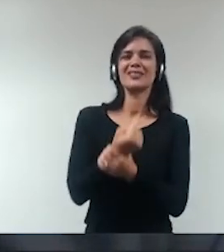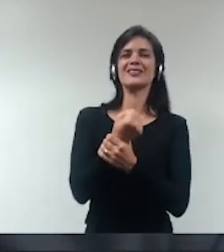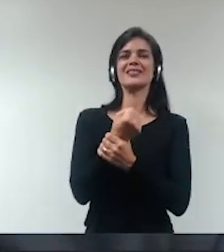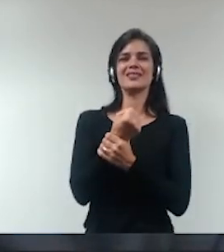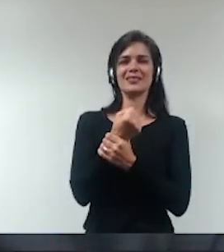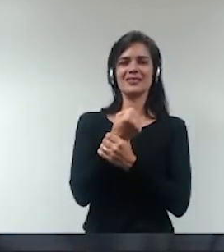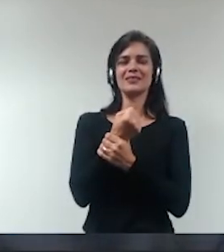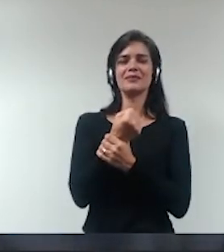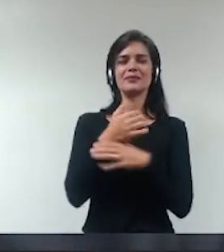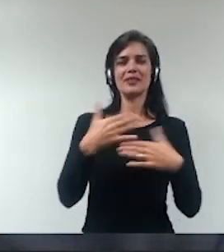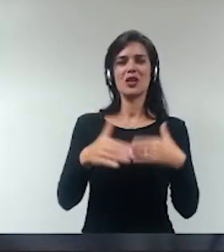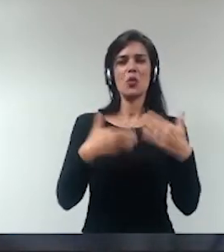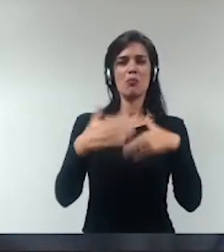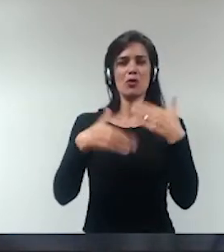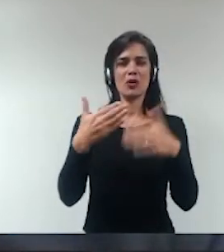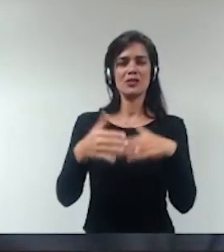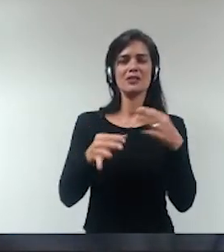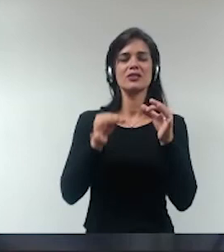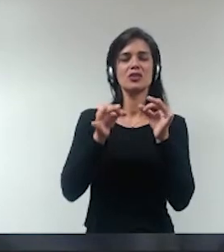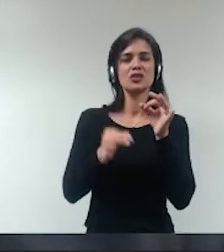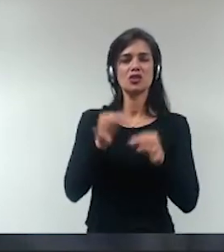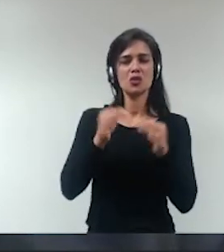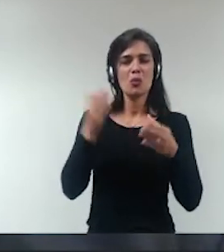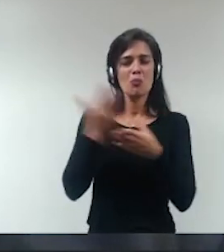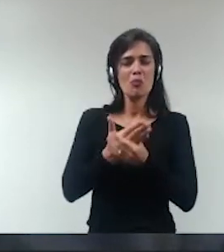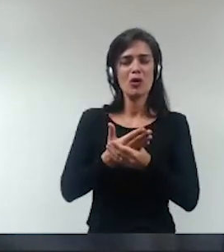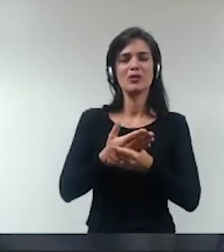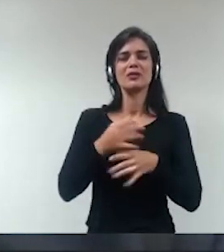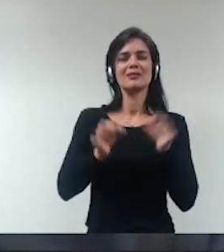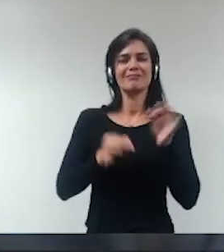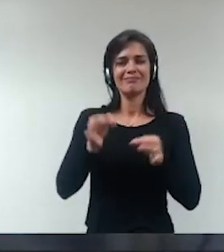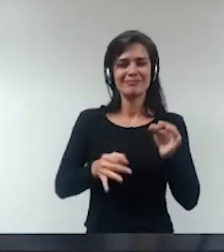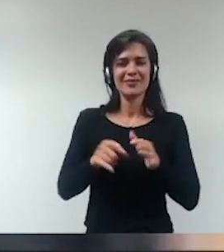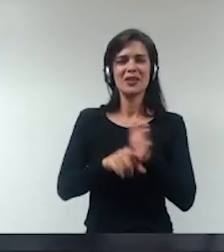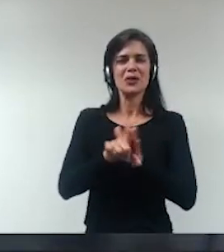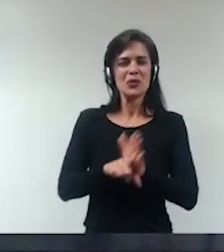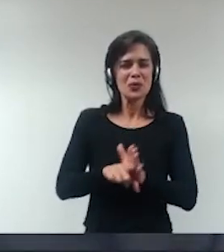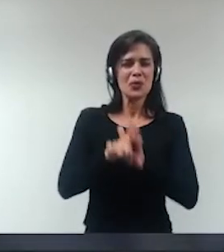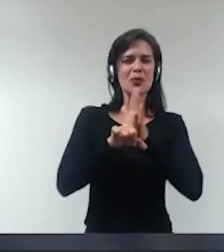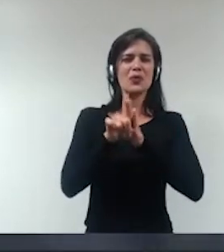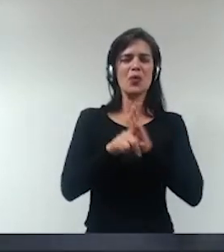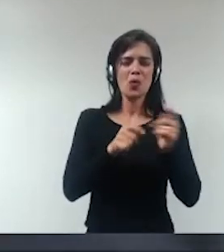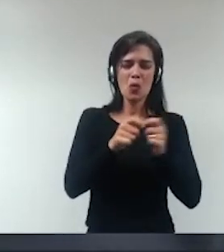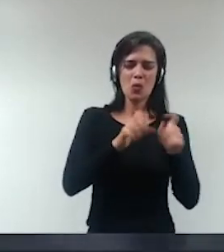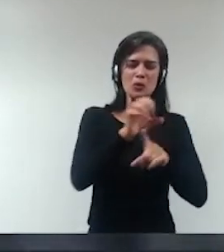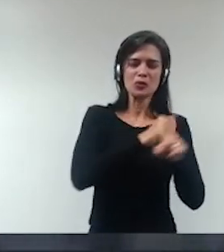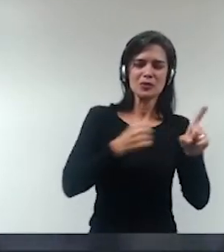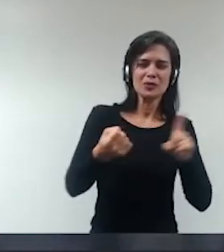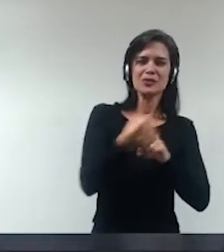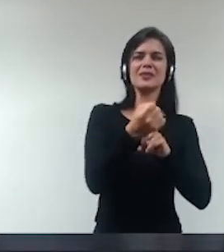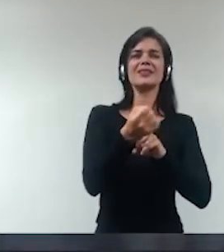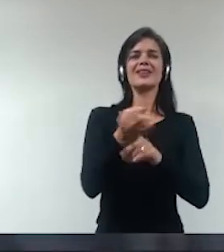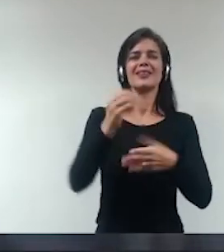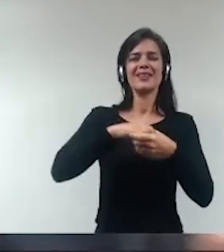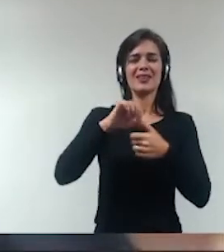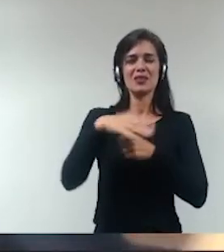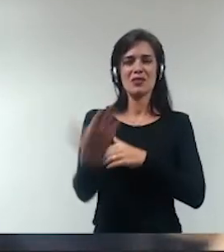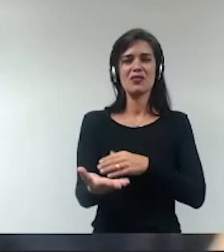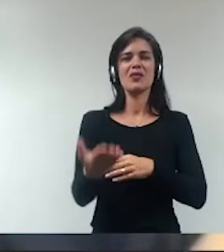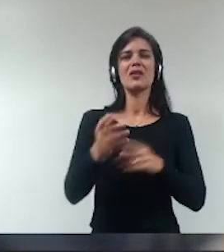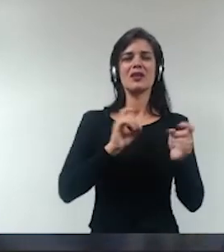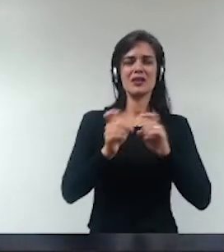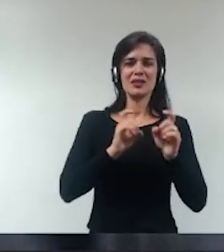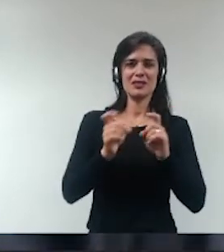um processo judicial e aí é o processo investigativo o controle social o controle interno e externo da administração